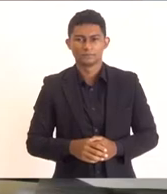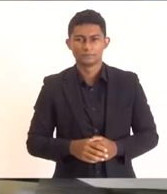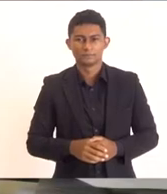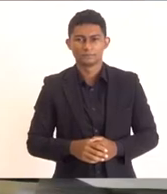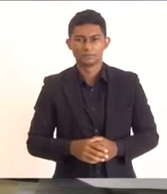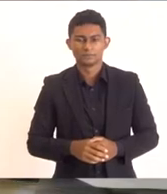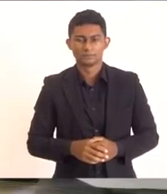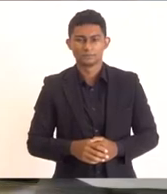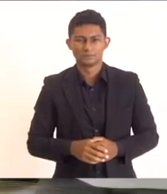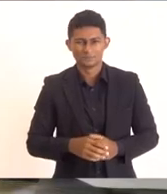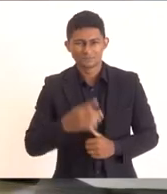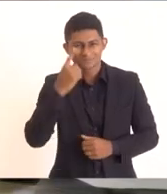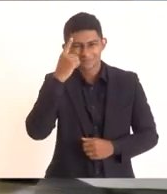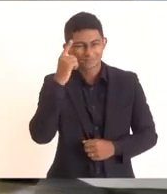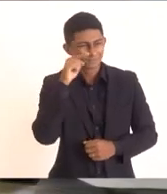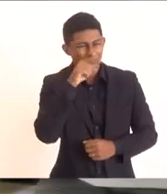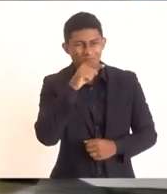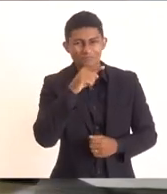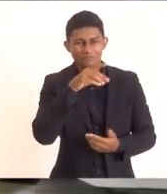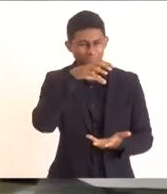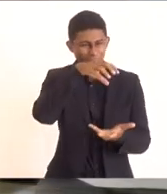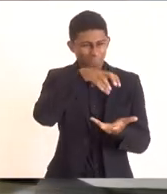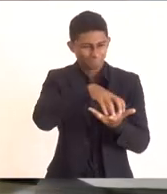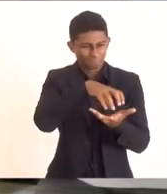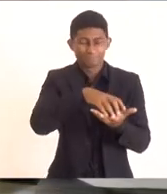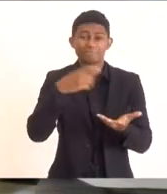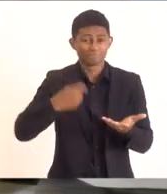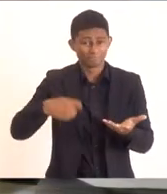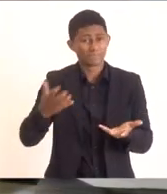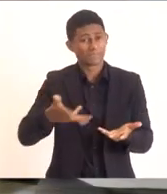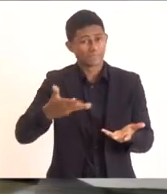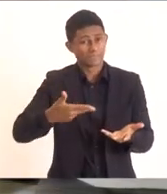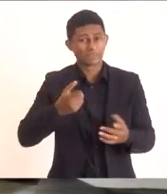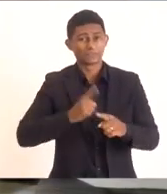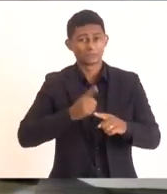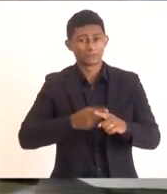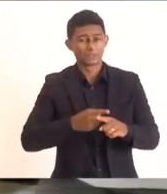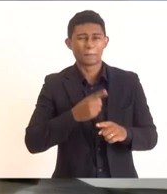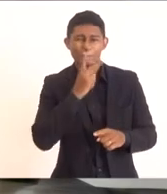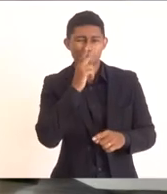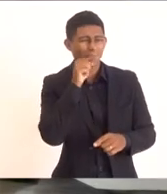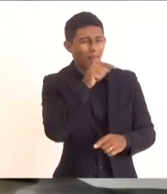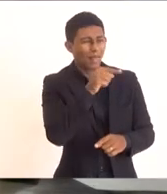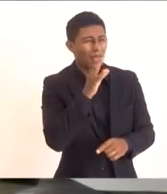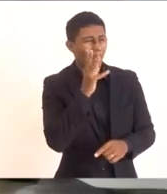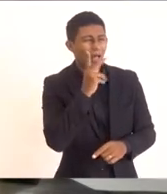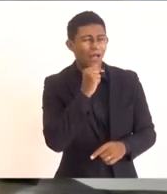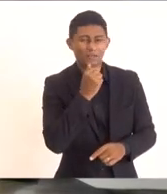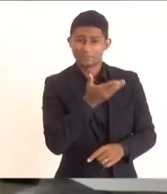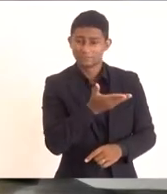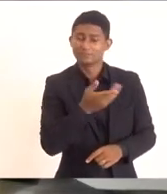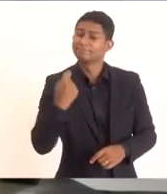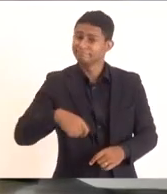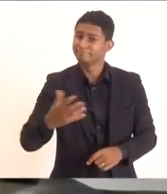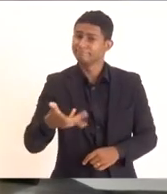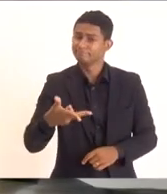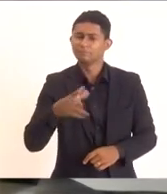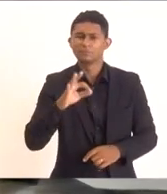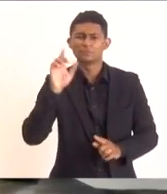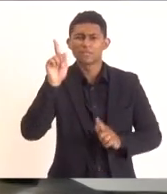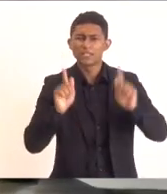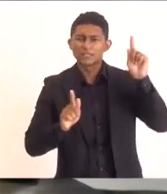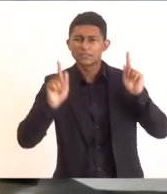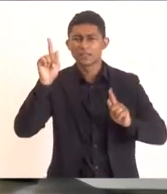à concessionária, a precisa acelerar porque os investimentos estão andando muito devagar. Mas, a licitação da